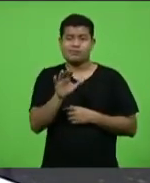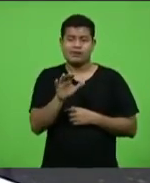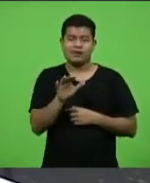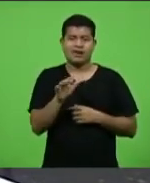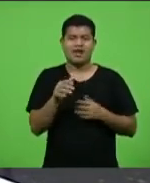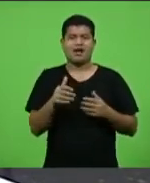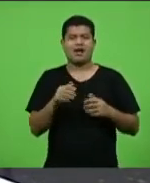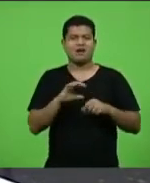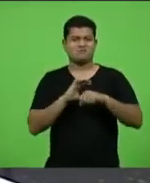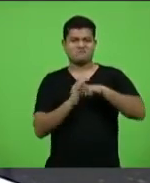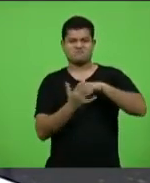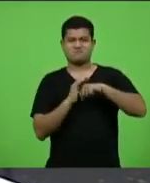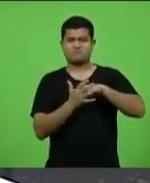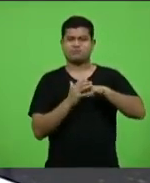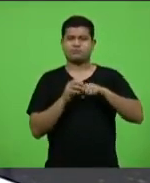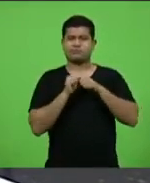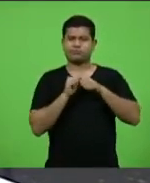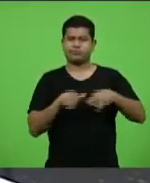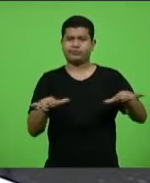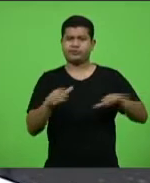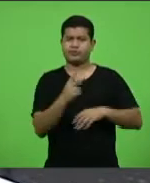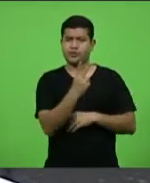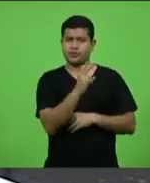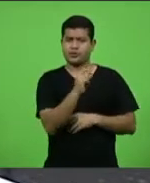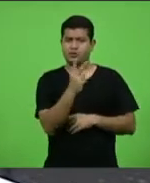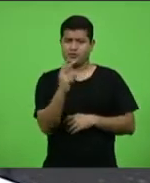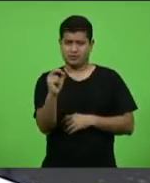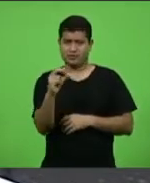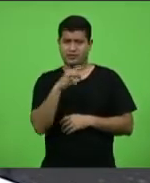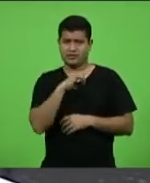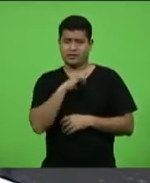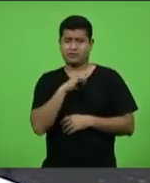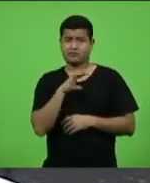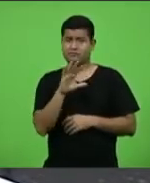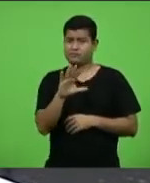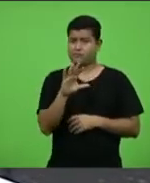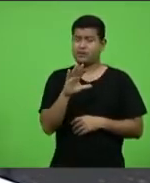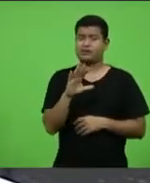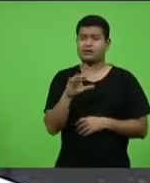2020, ainda assim, foi